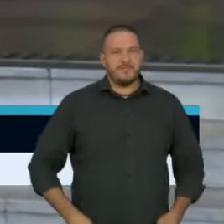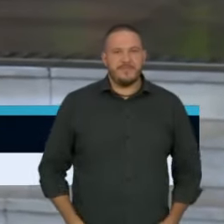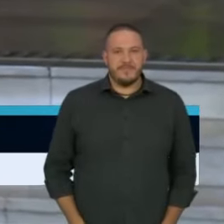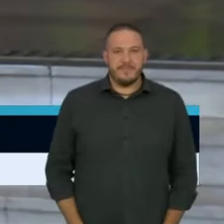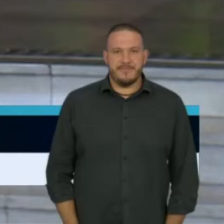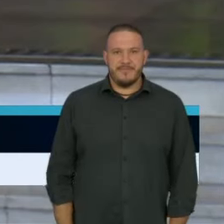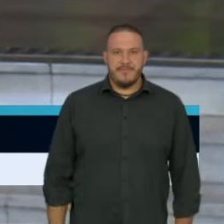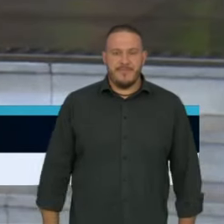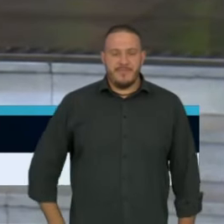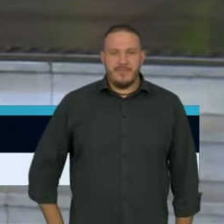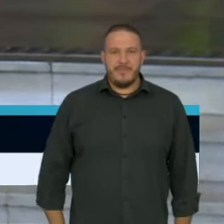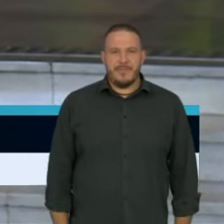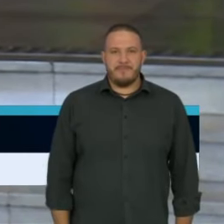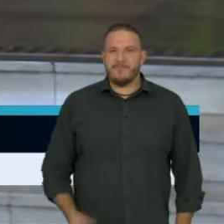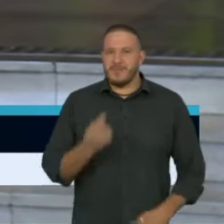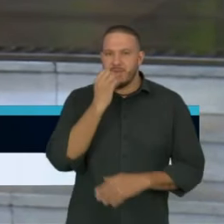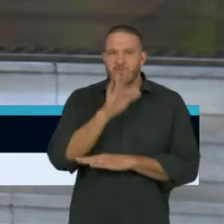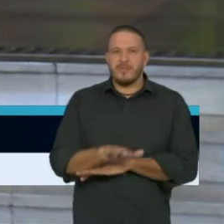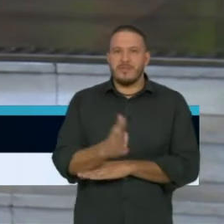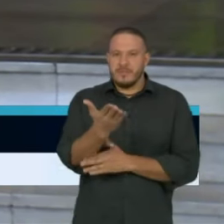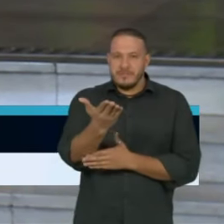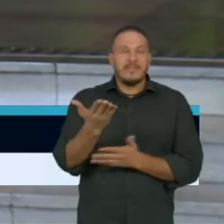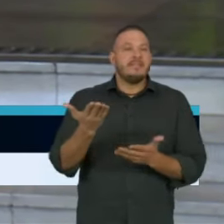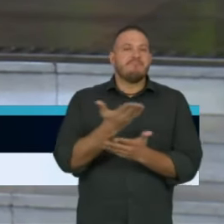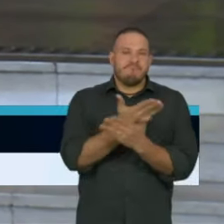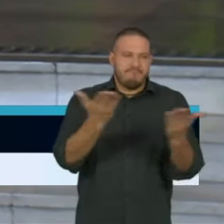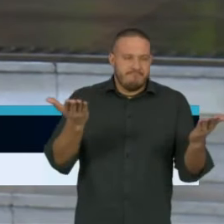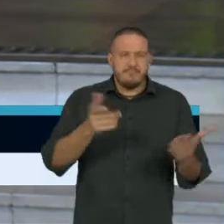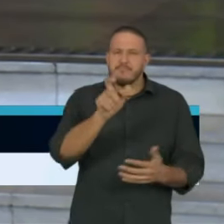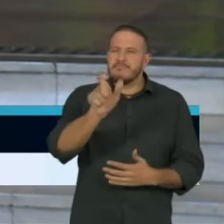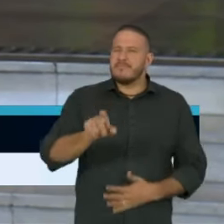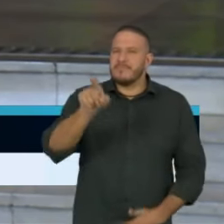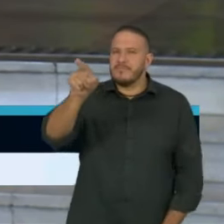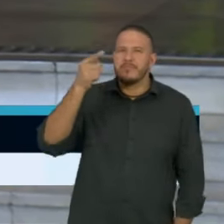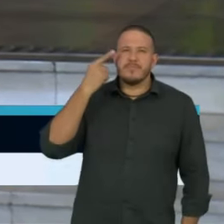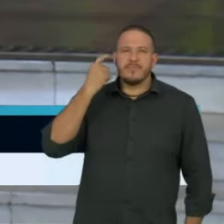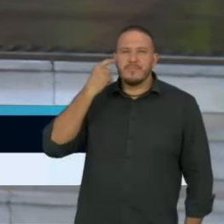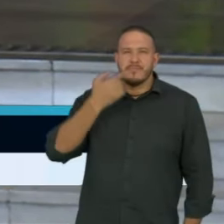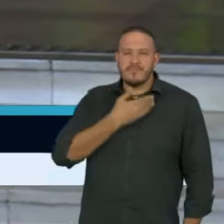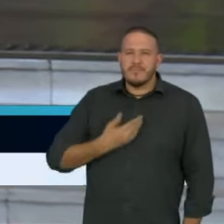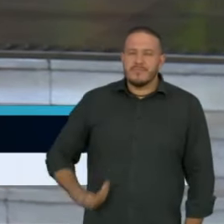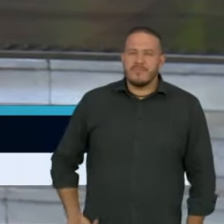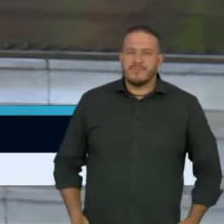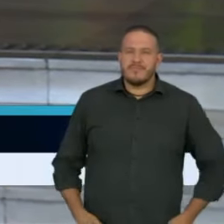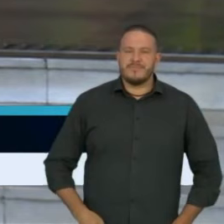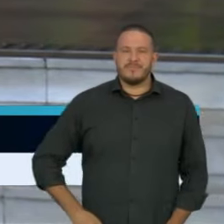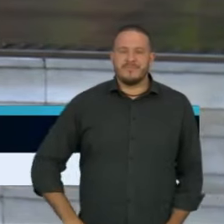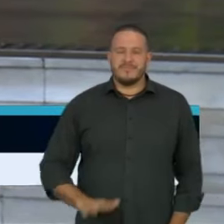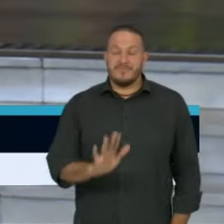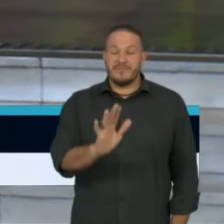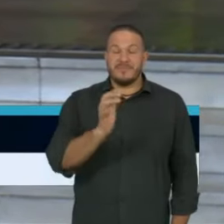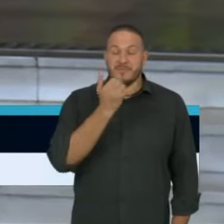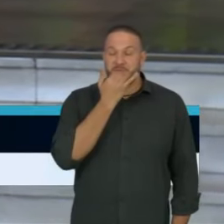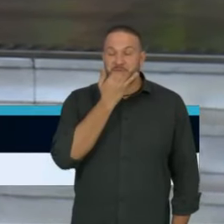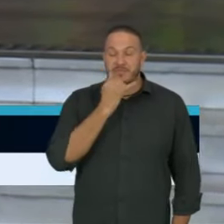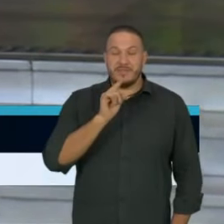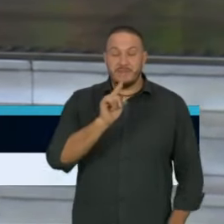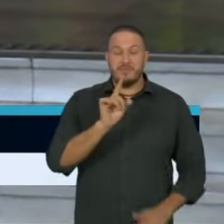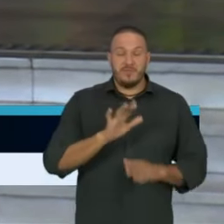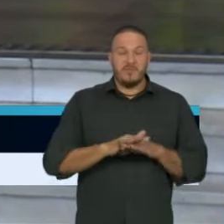Boa tarde a todos. Governador, você falou sobre... Desculpe, hoje eu estou um pouco, assim,